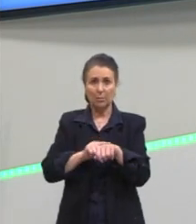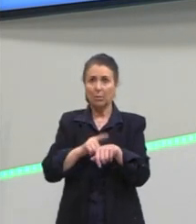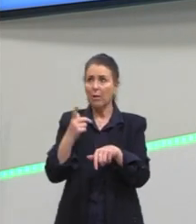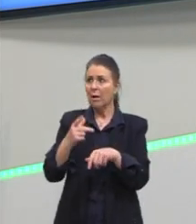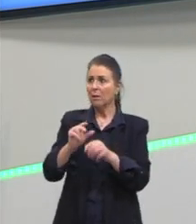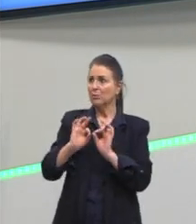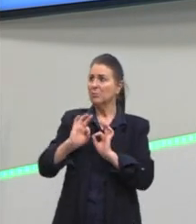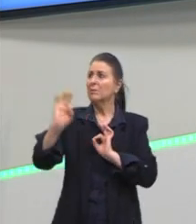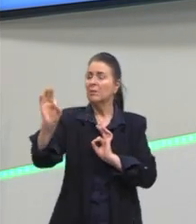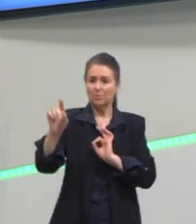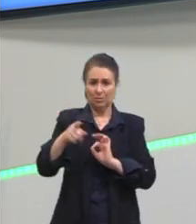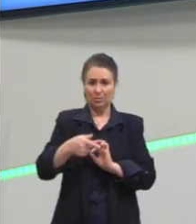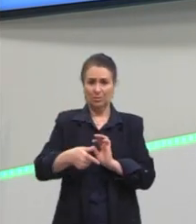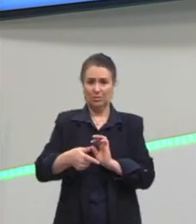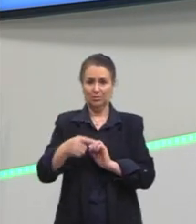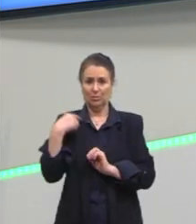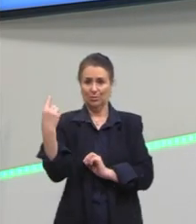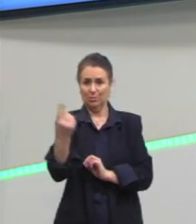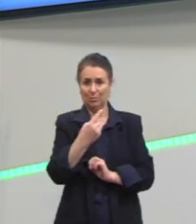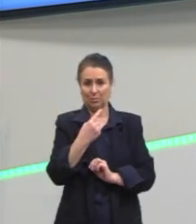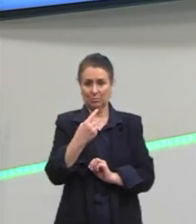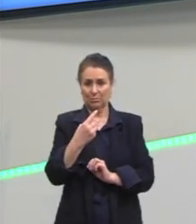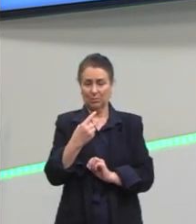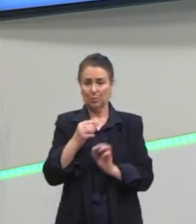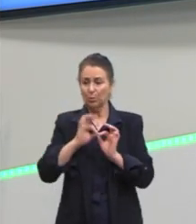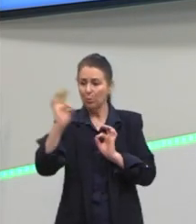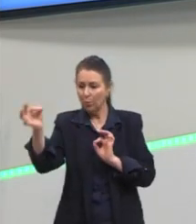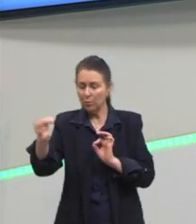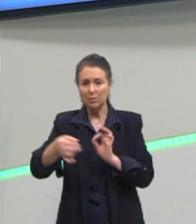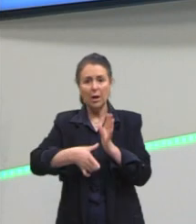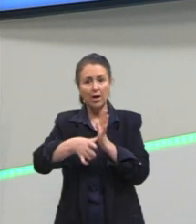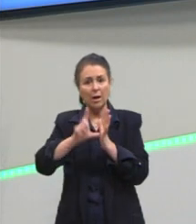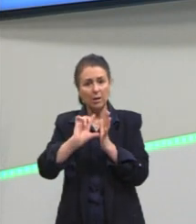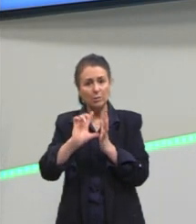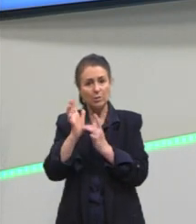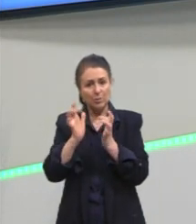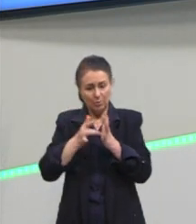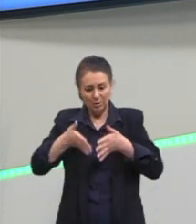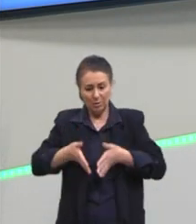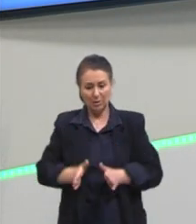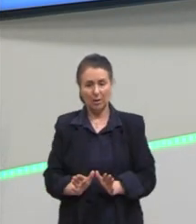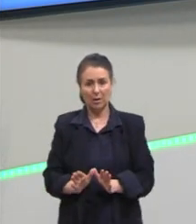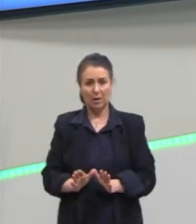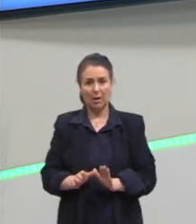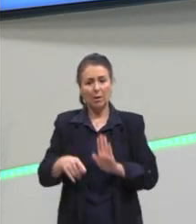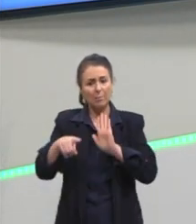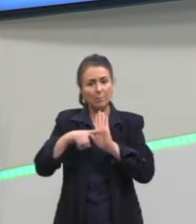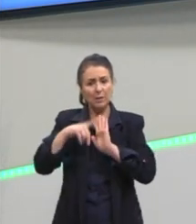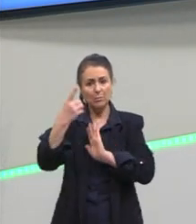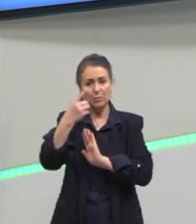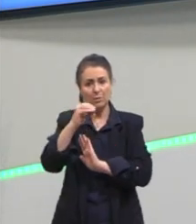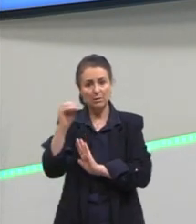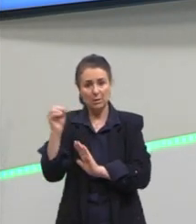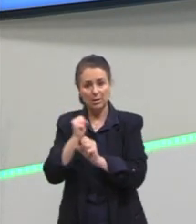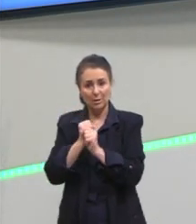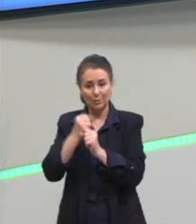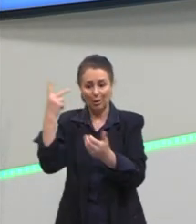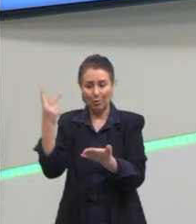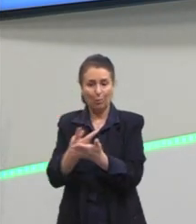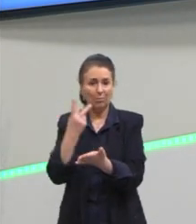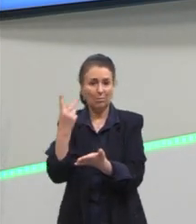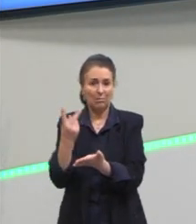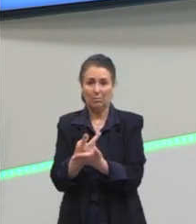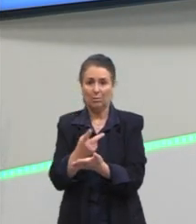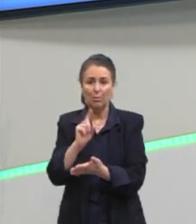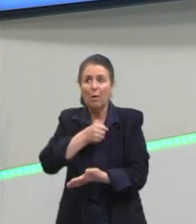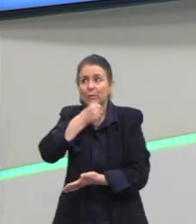longe é antes de Cristo. Uma coisa que aconteceu há menos de 100 anos não é tão velho, assim,